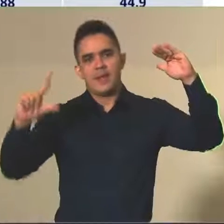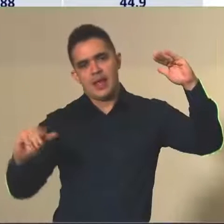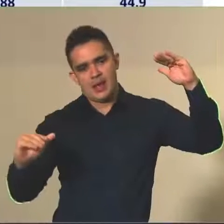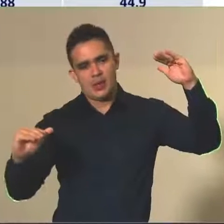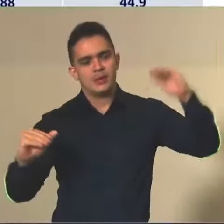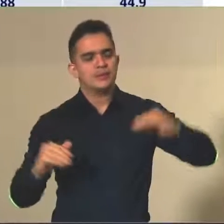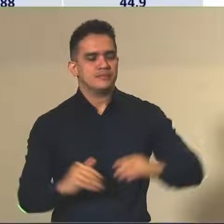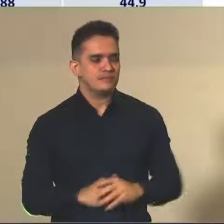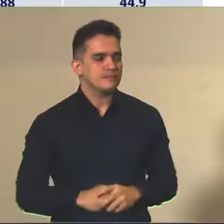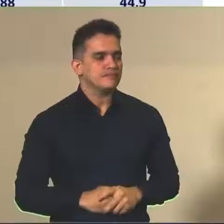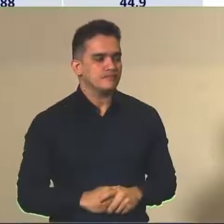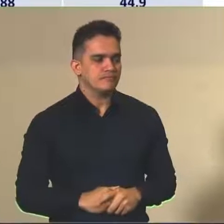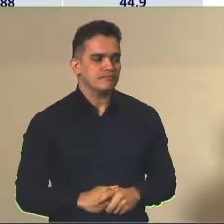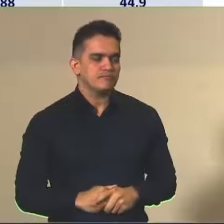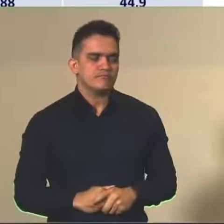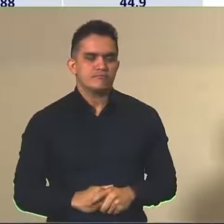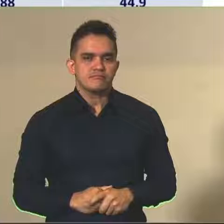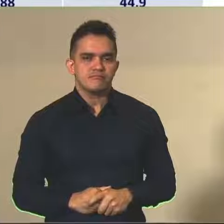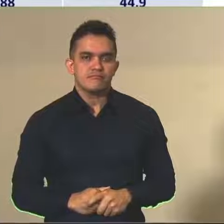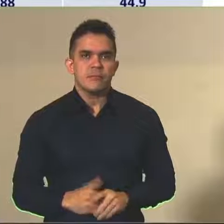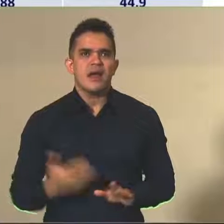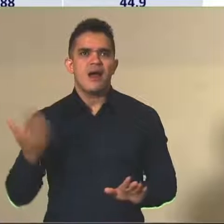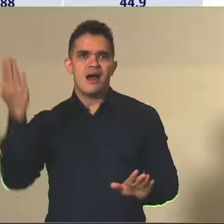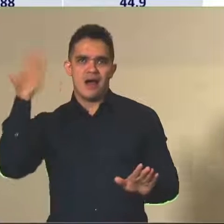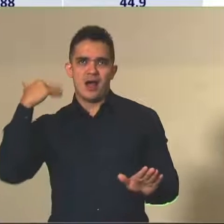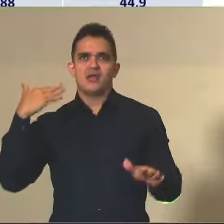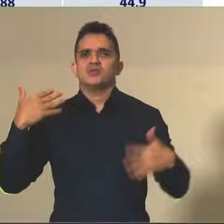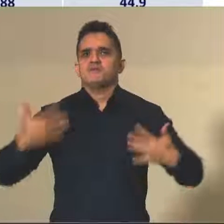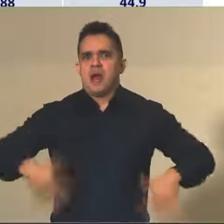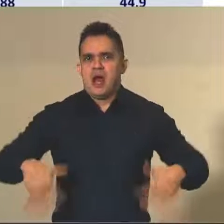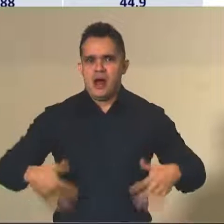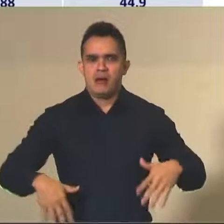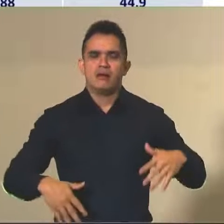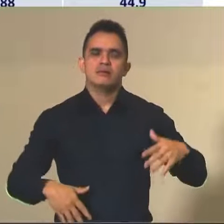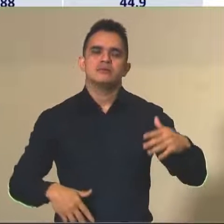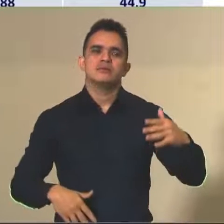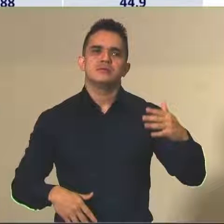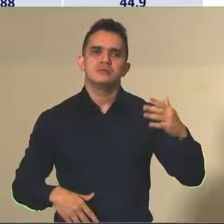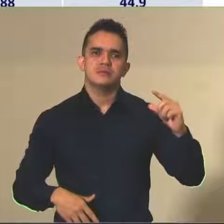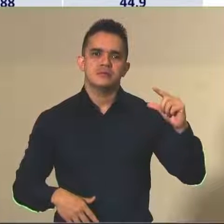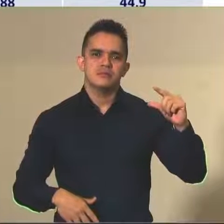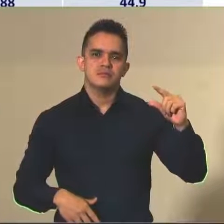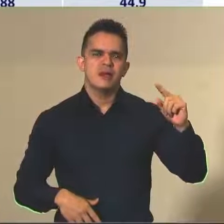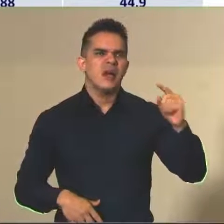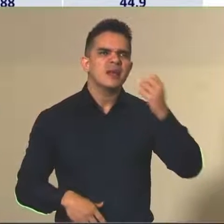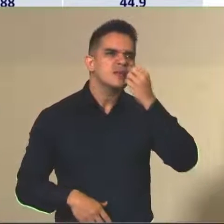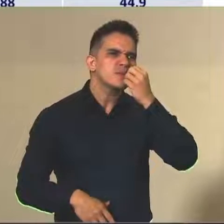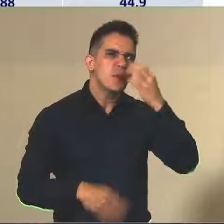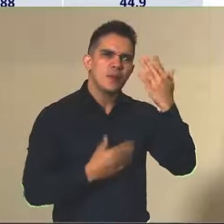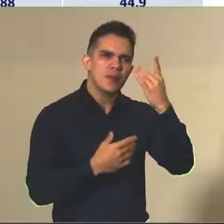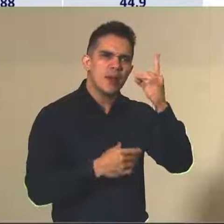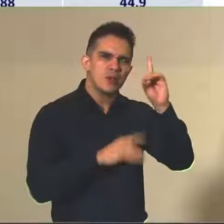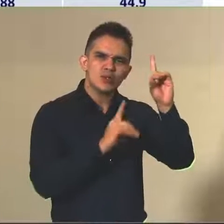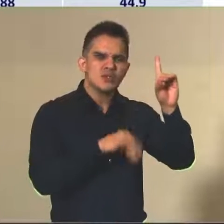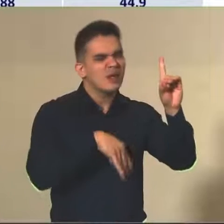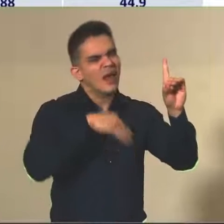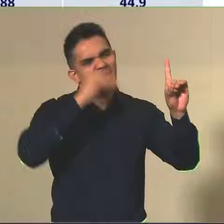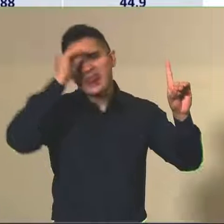baixo, considerando, geralmente, aquele aluno que não vai bem na primeira prova e acaba